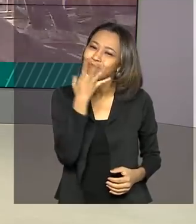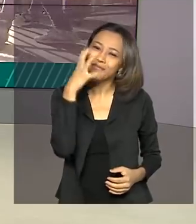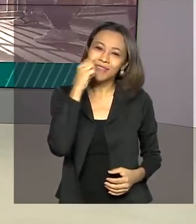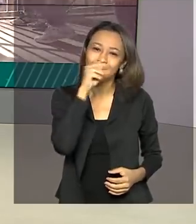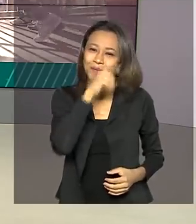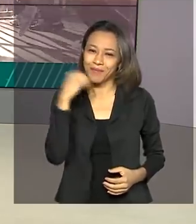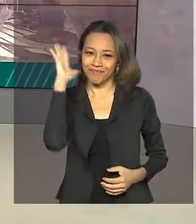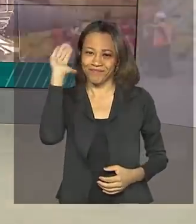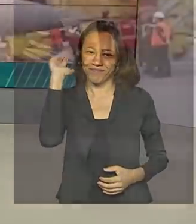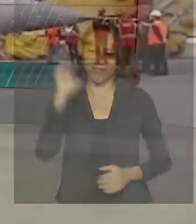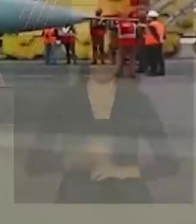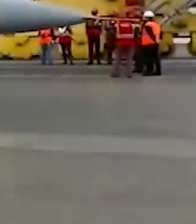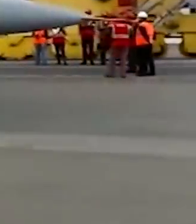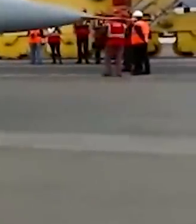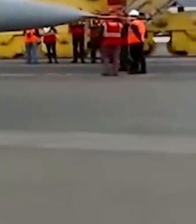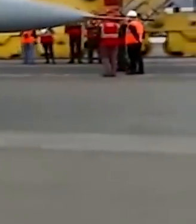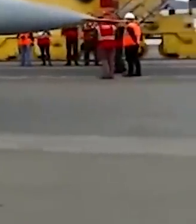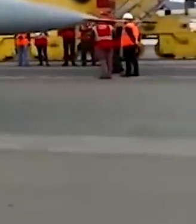semana. Tchau!